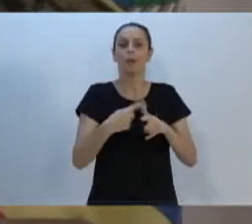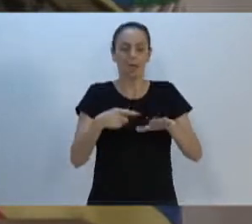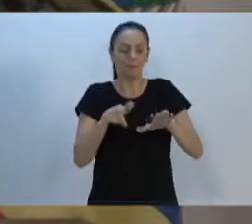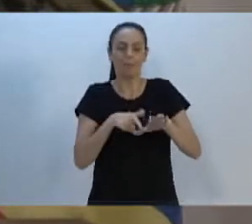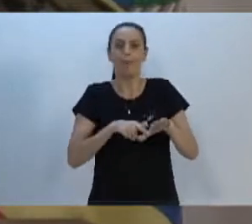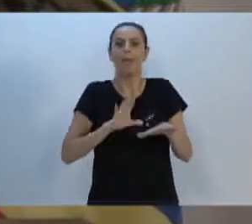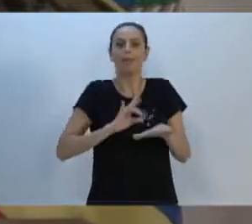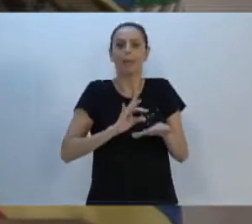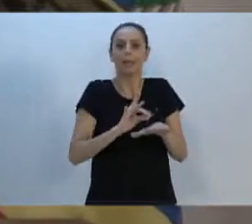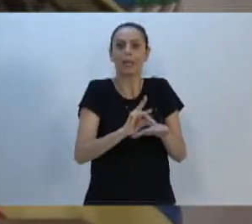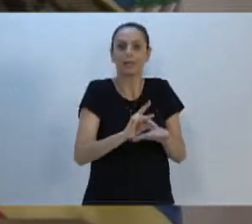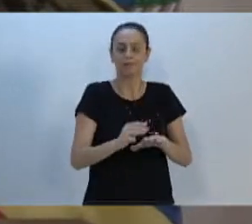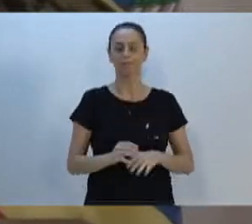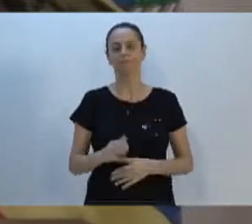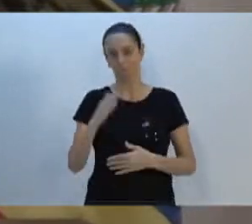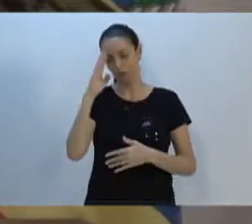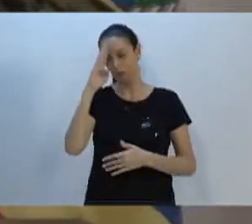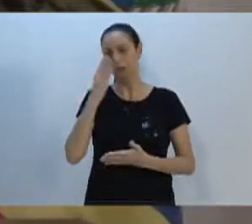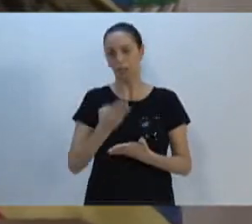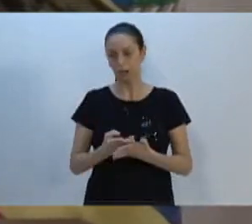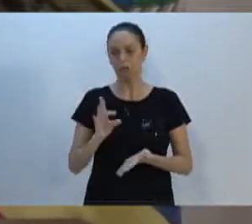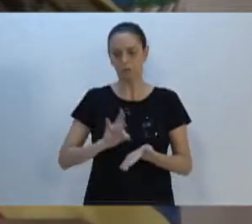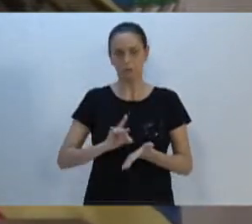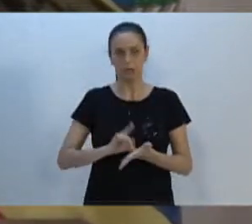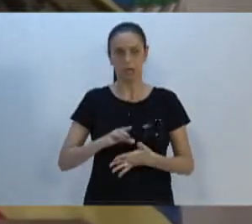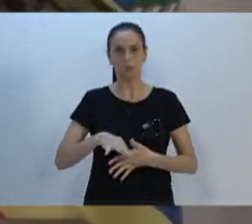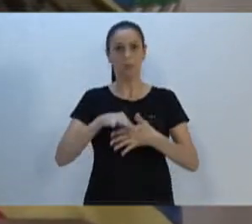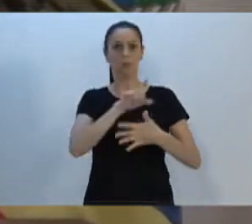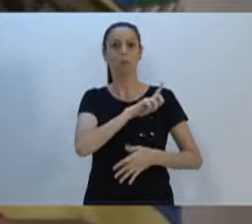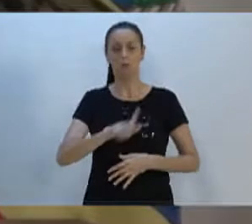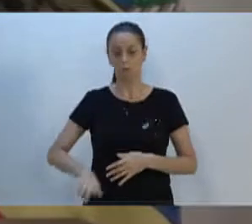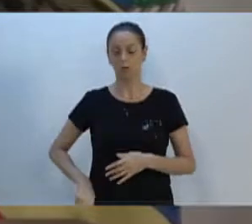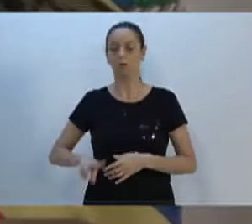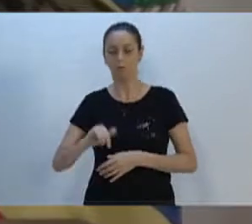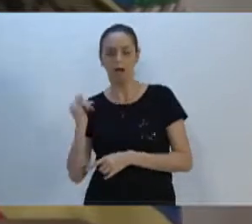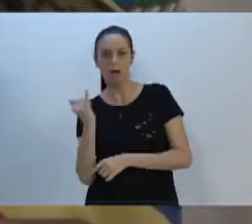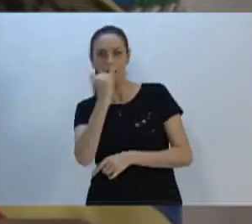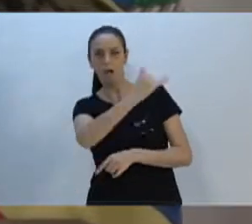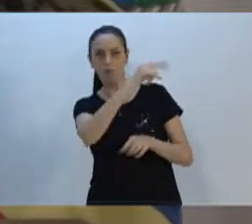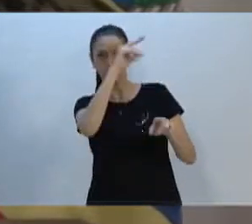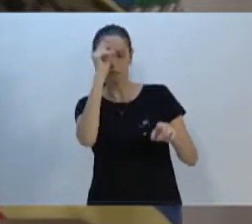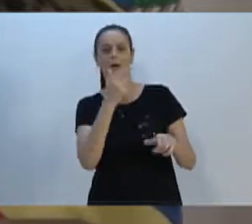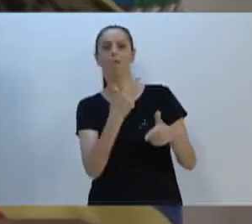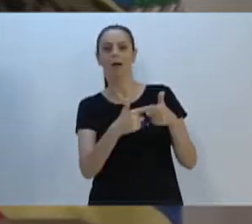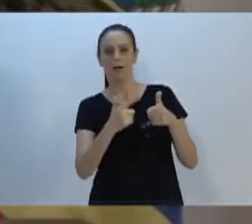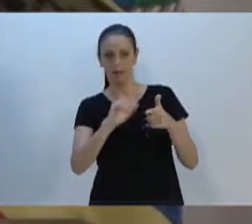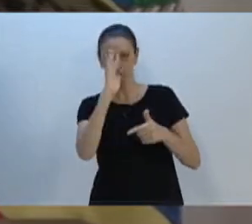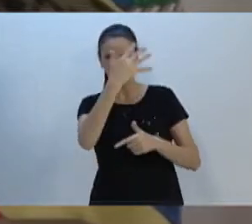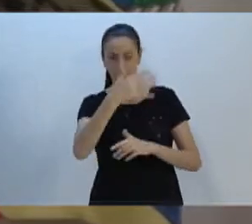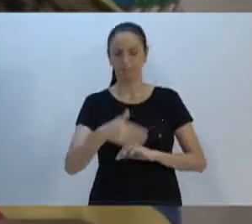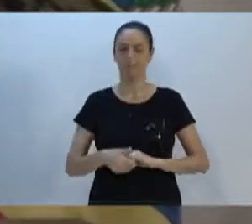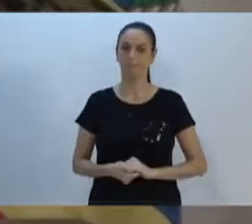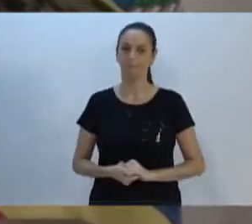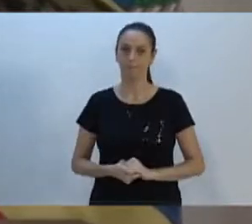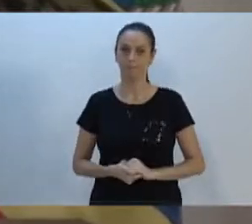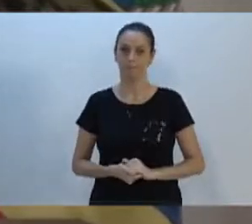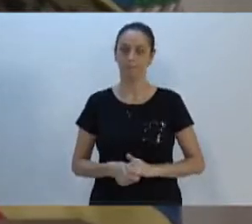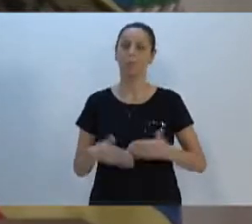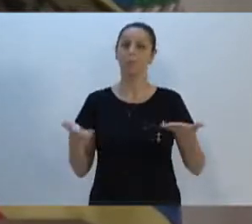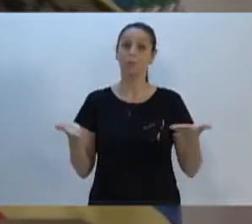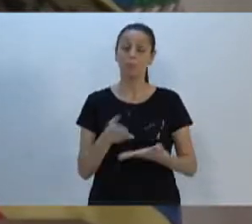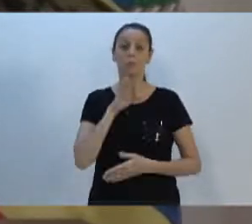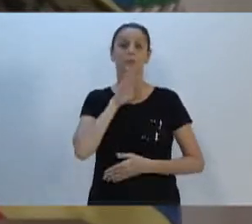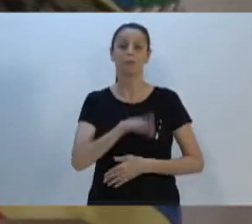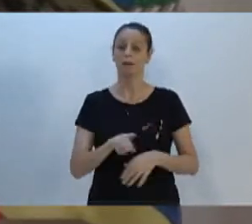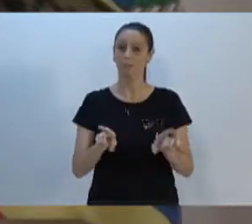o líder do governo vai encaminhar, eu também reforçarei para que sane esse problema. Seguindo na tarde de hoje, primeiro,